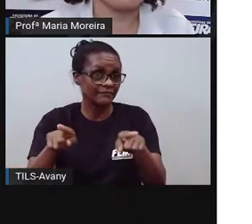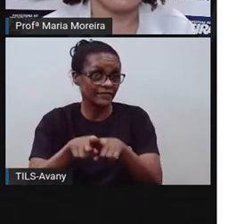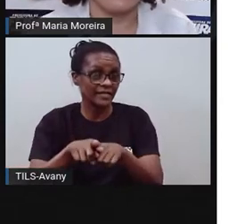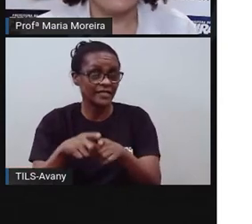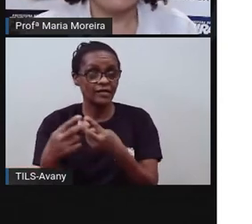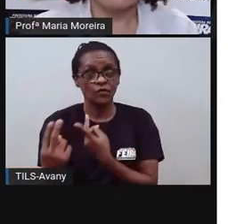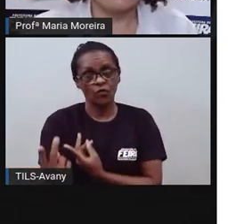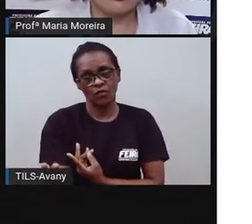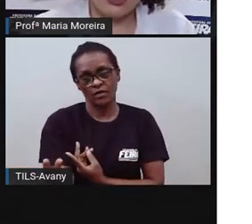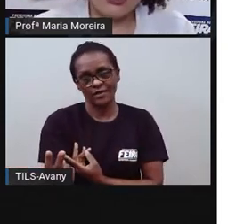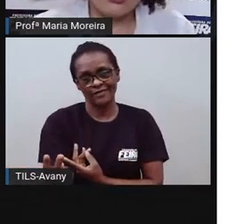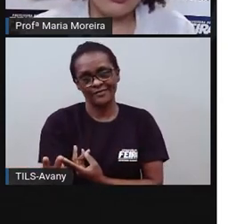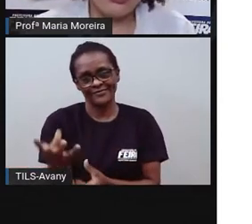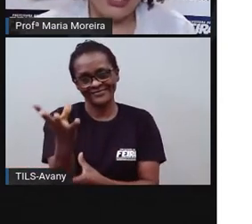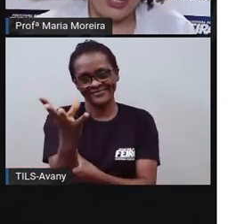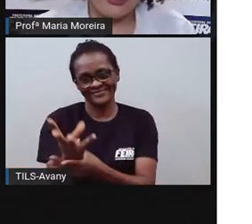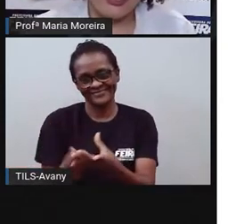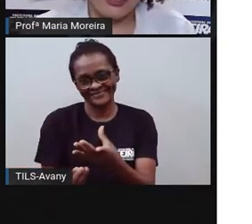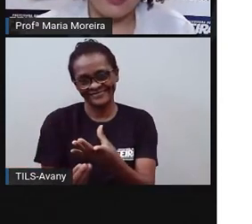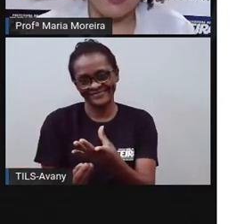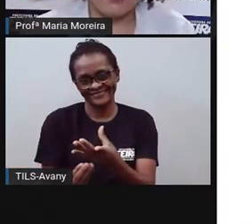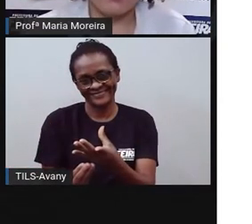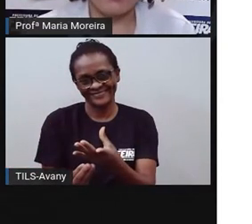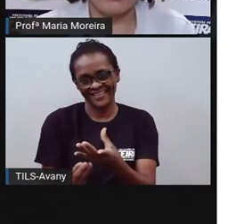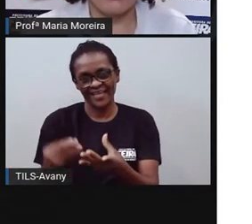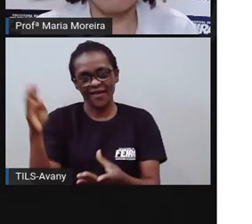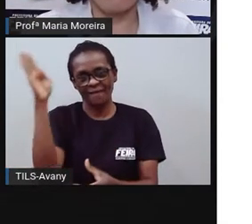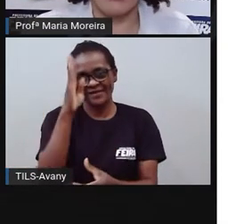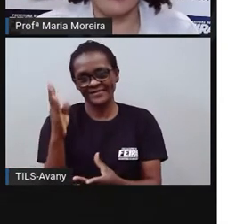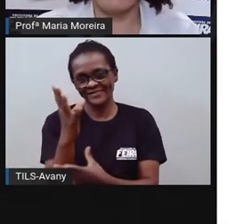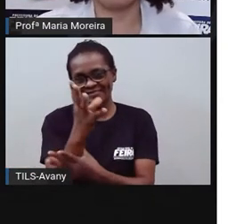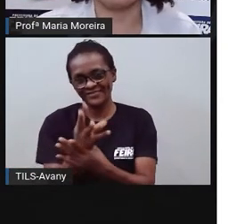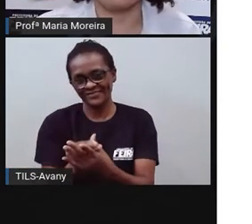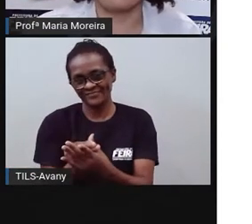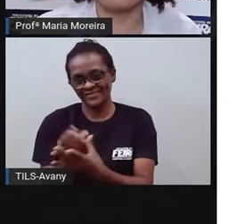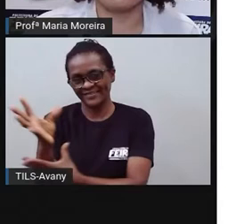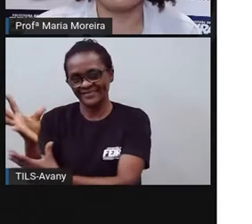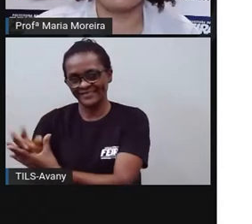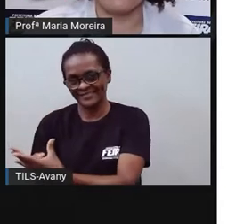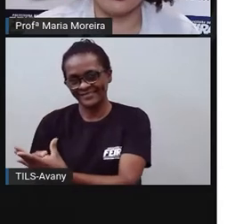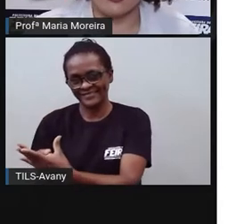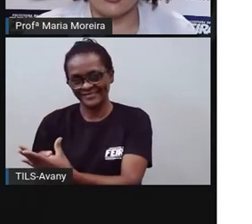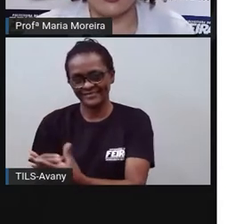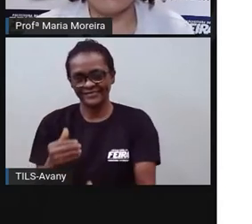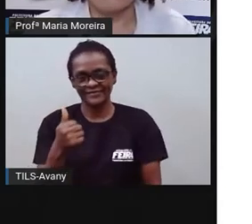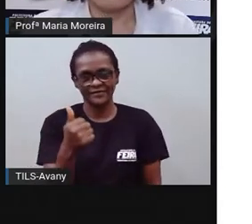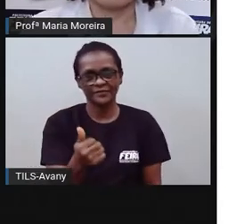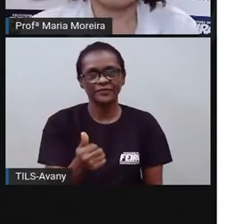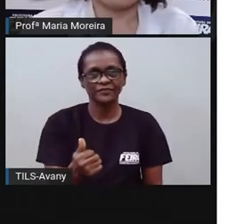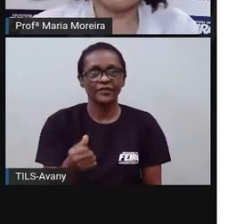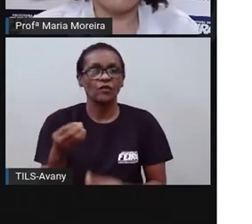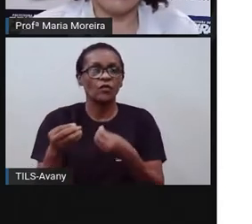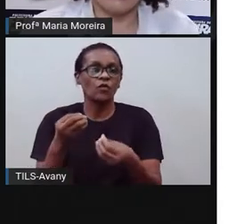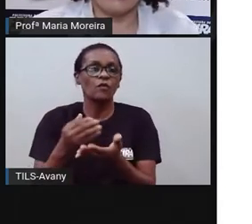fazem parte aí do nosso dia a dia. Bom, a origem distinta, né?